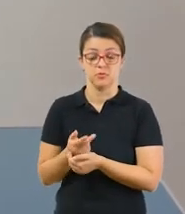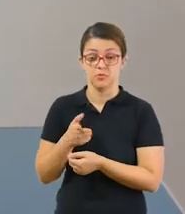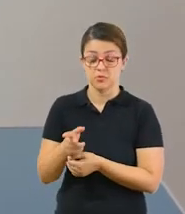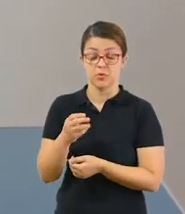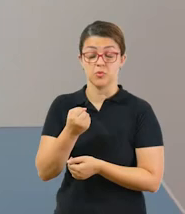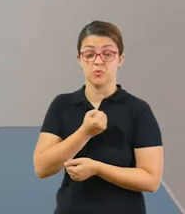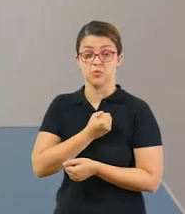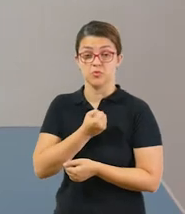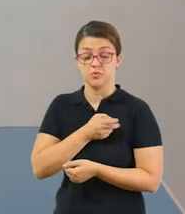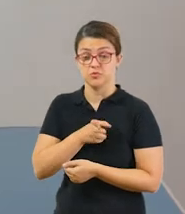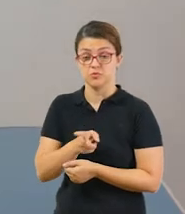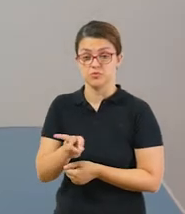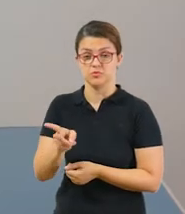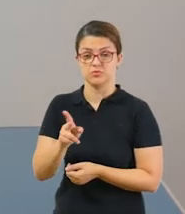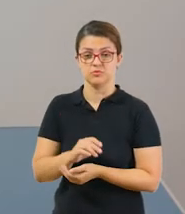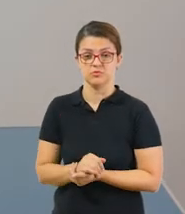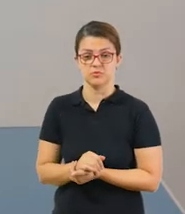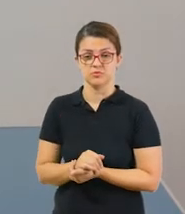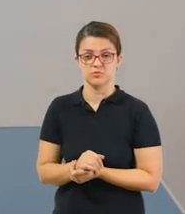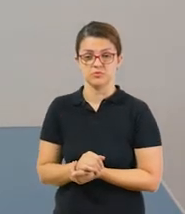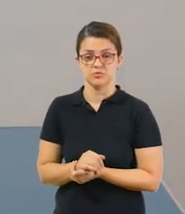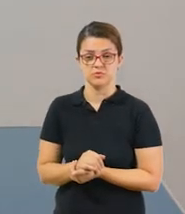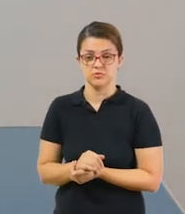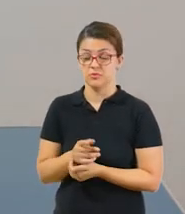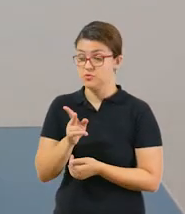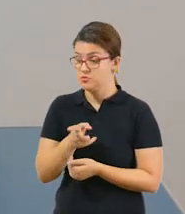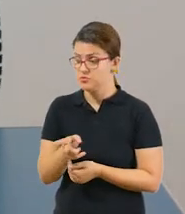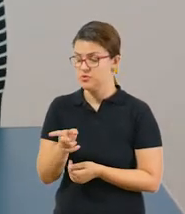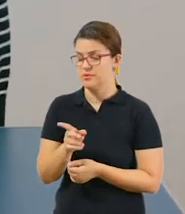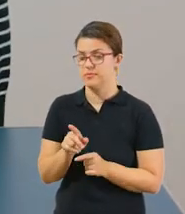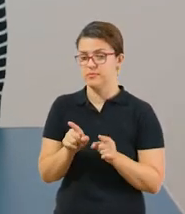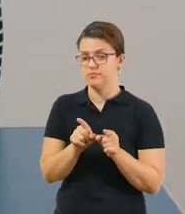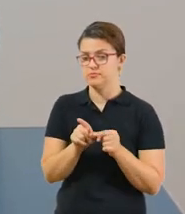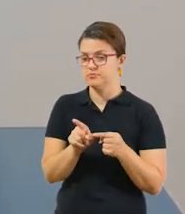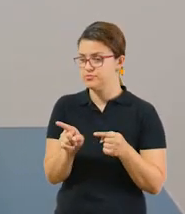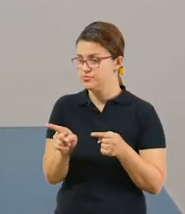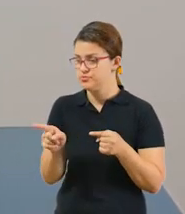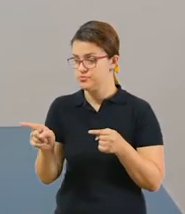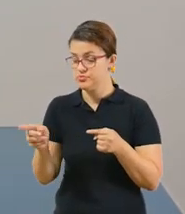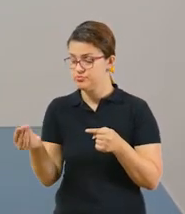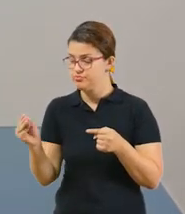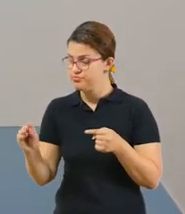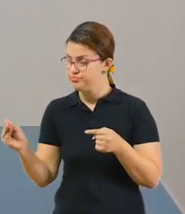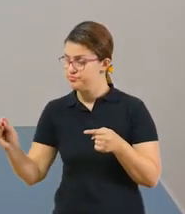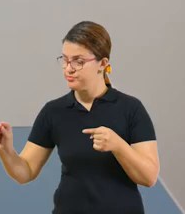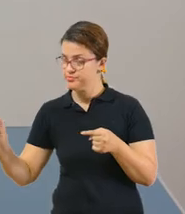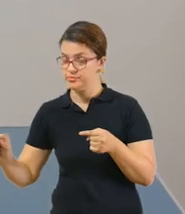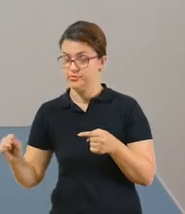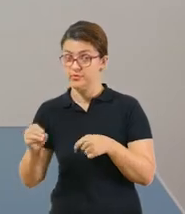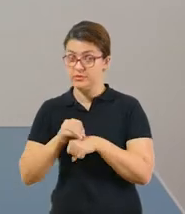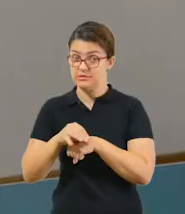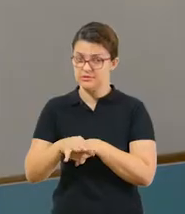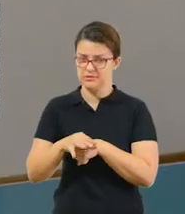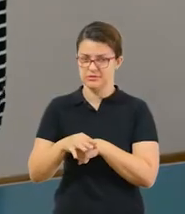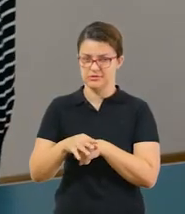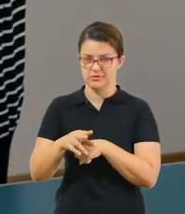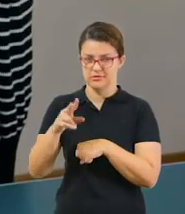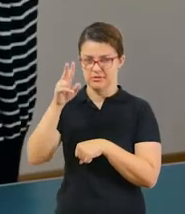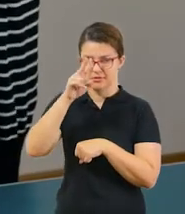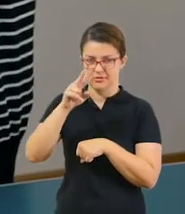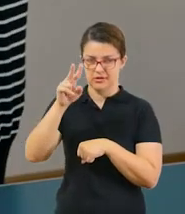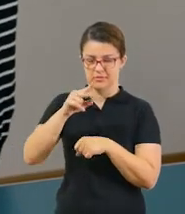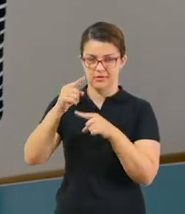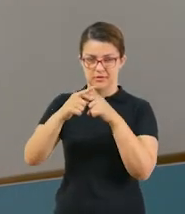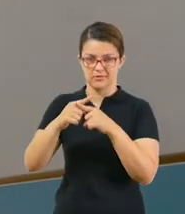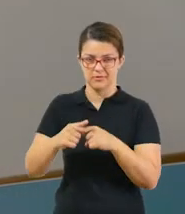mesmo número. E aí, você vai conseguir terminar de preencher as flechinhas. Uma outra dica é, dá uma olhadinha na